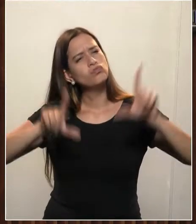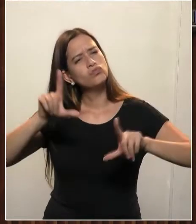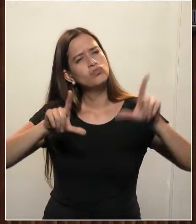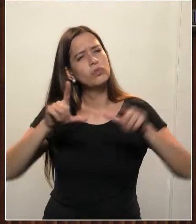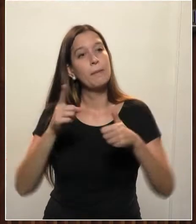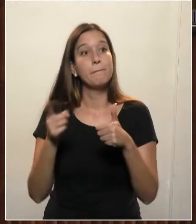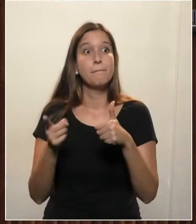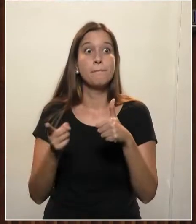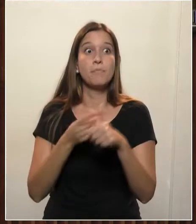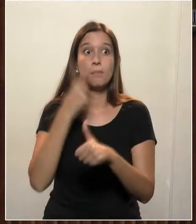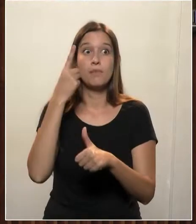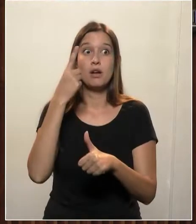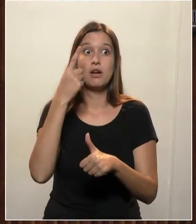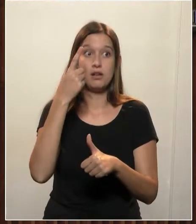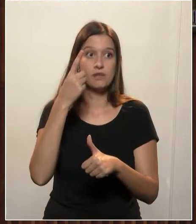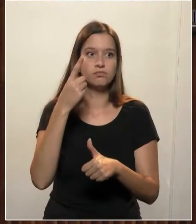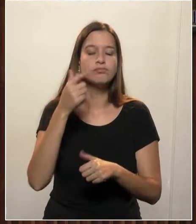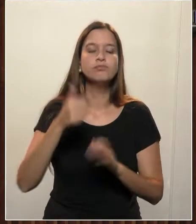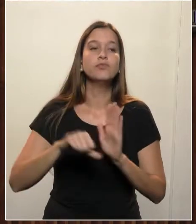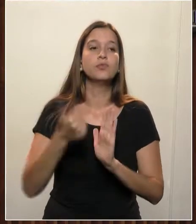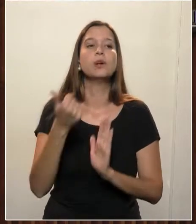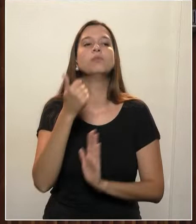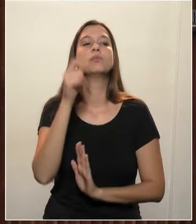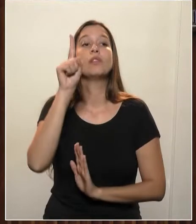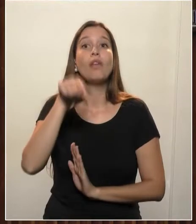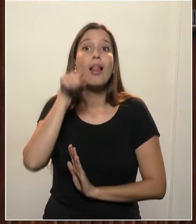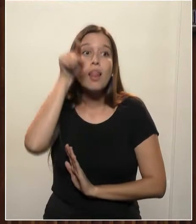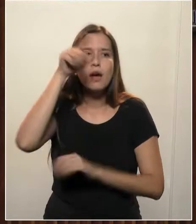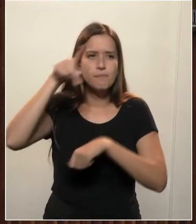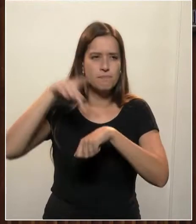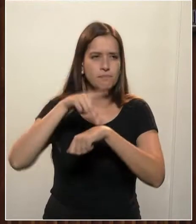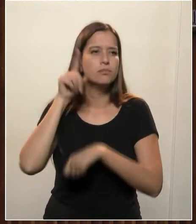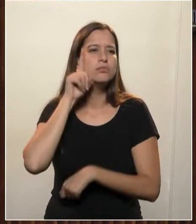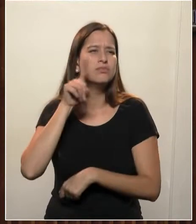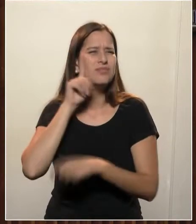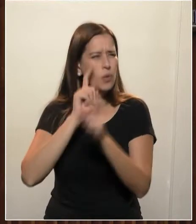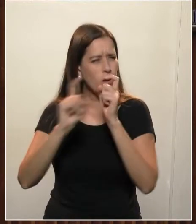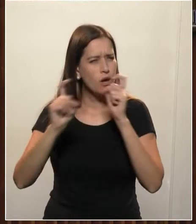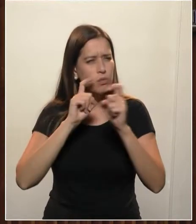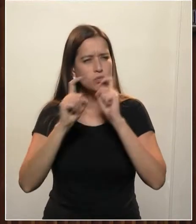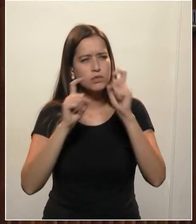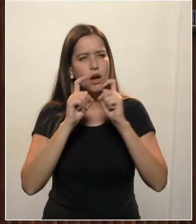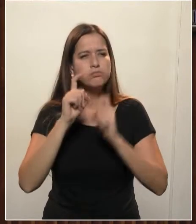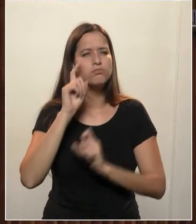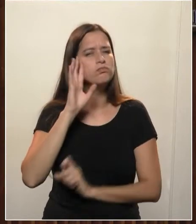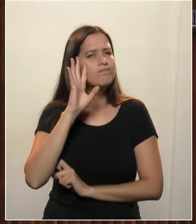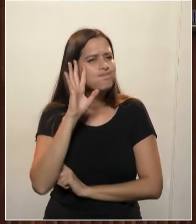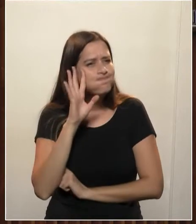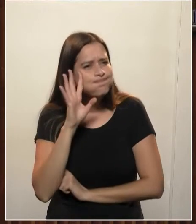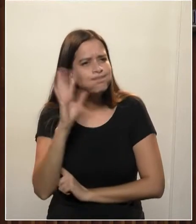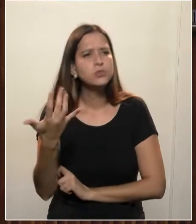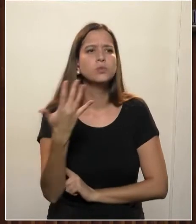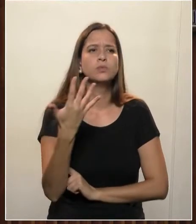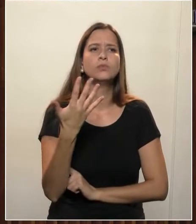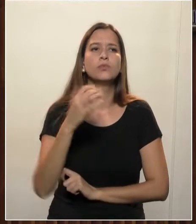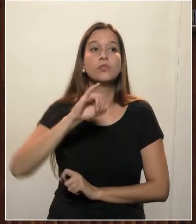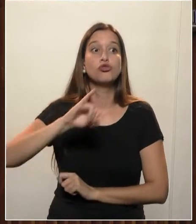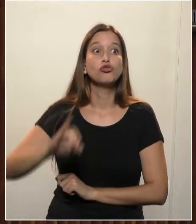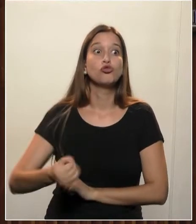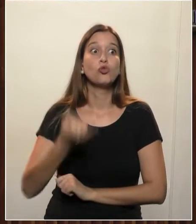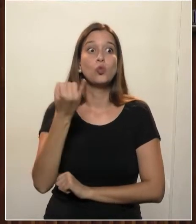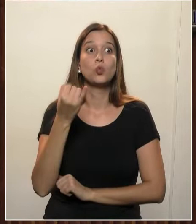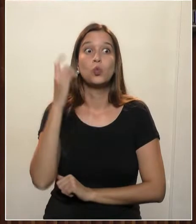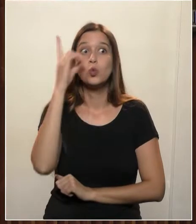Unidos, que os Estados Unidos reúne para decidir sobre a taxa de juros num domingo. Num